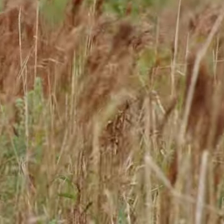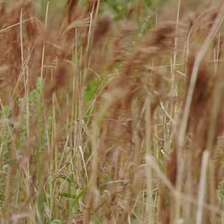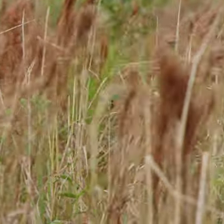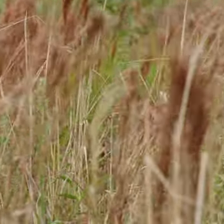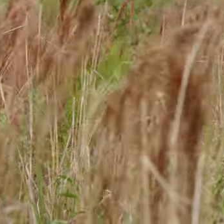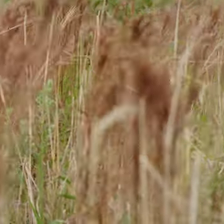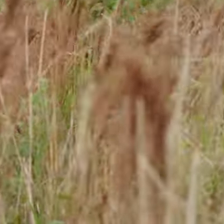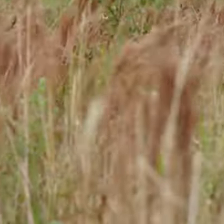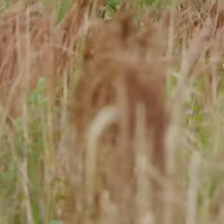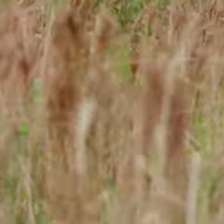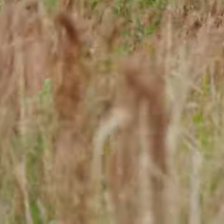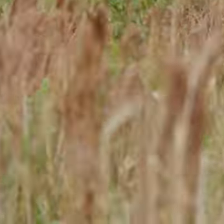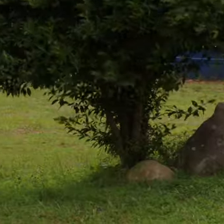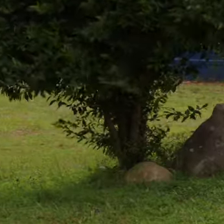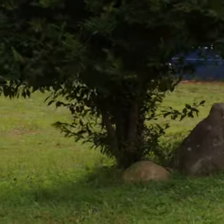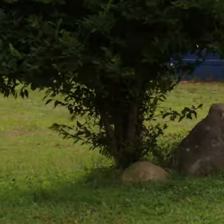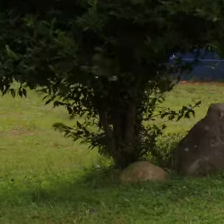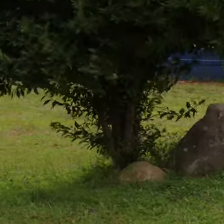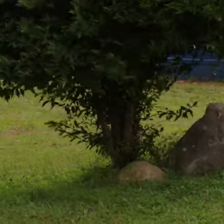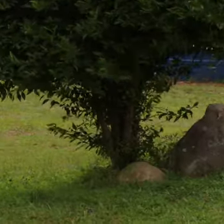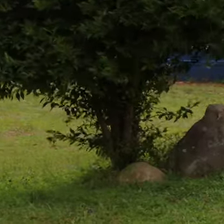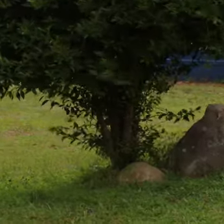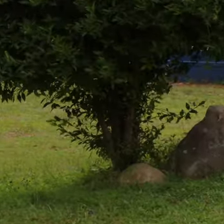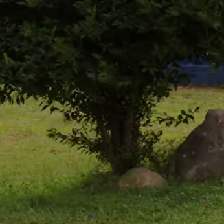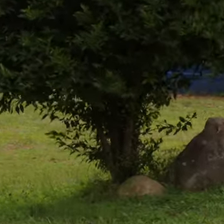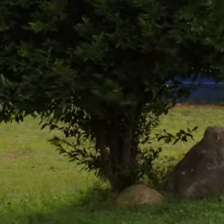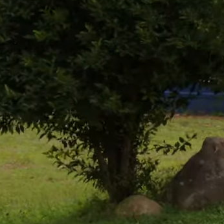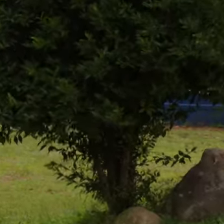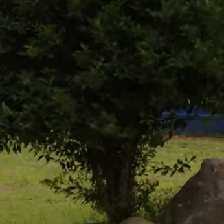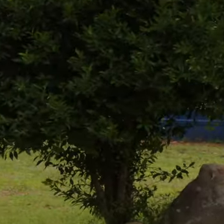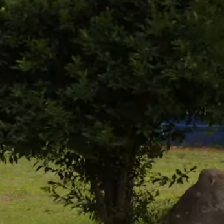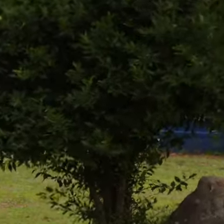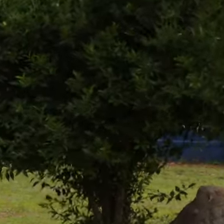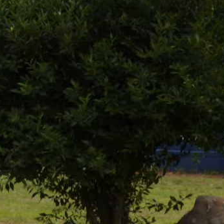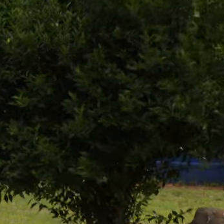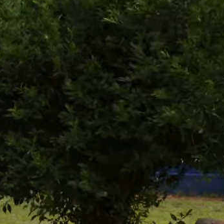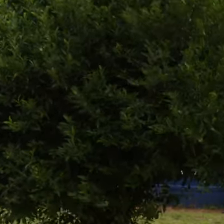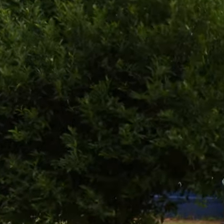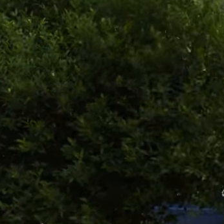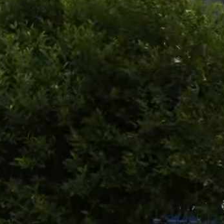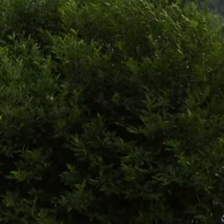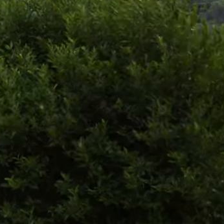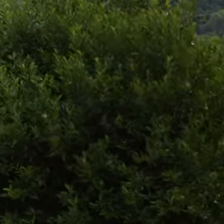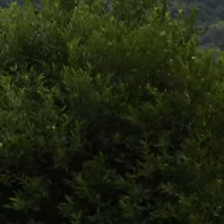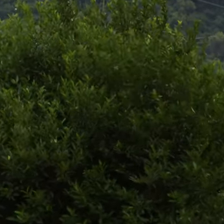Casas simples De madeira Com telhado de zinco Montanhas Com mata fechada Crianças Andando de bicicleta